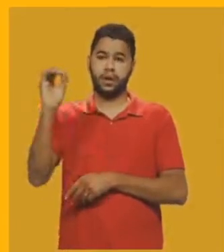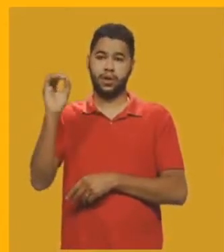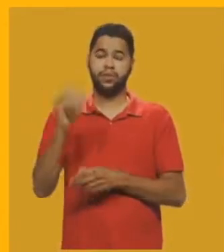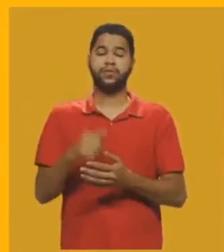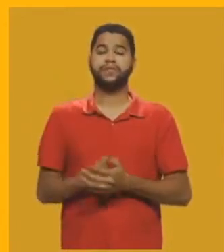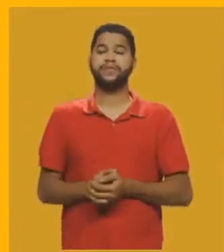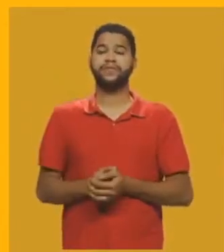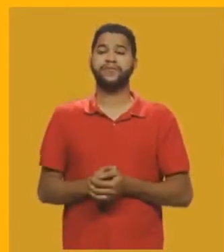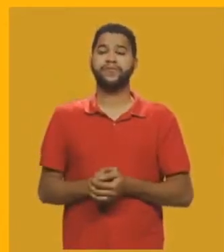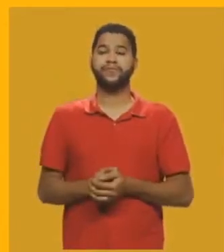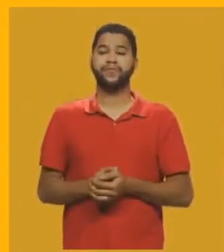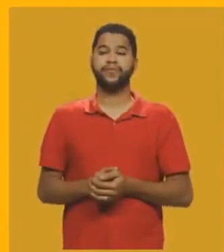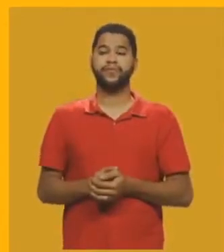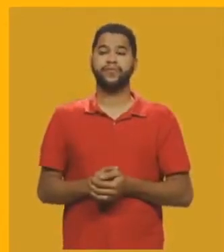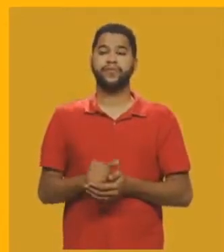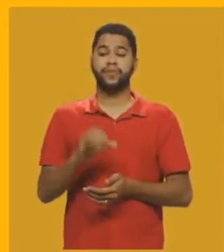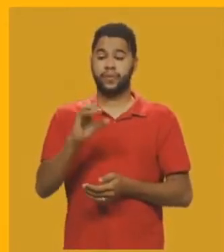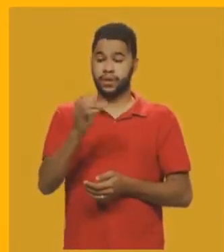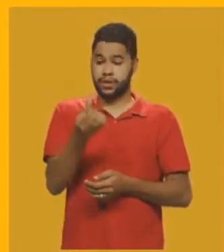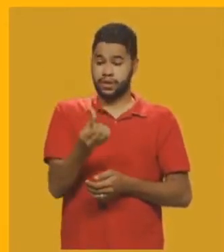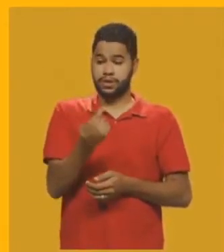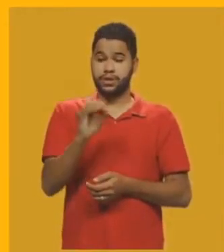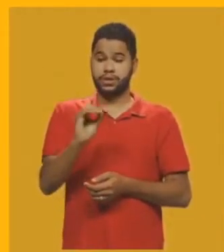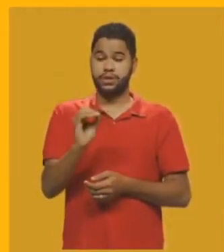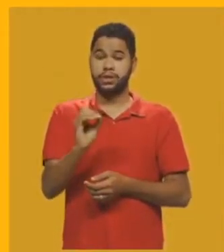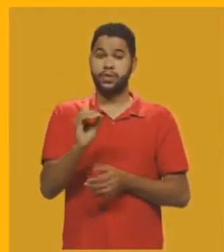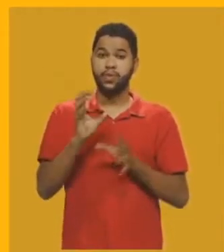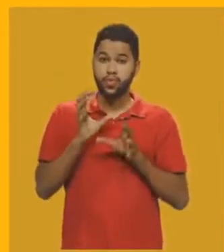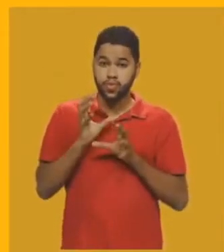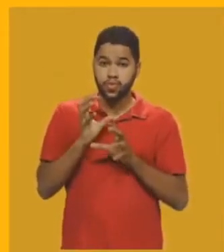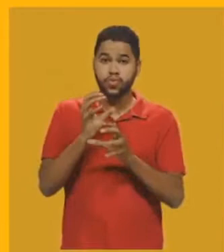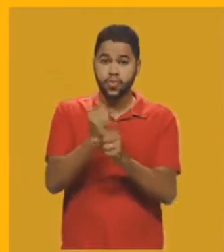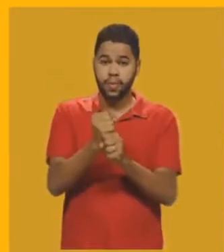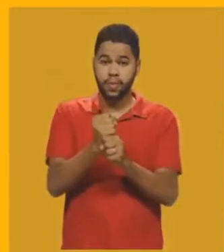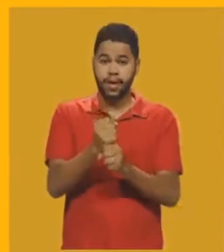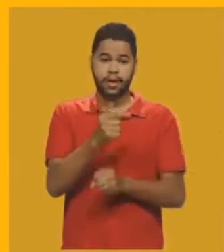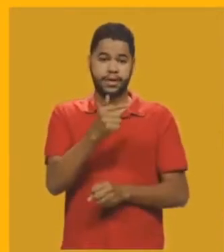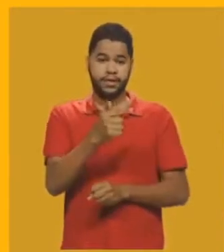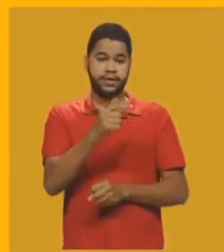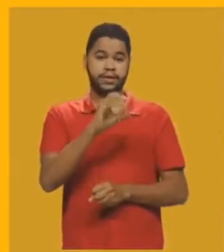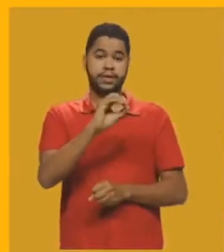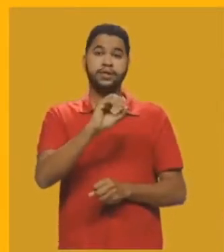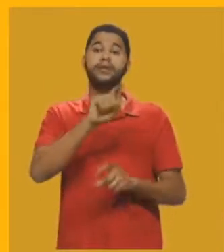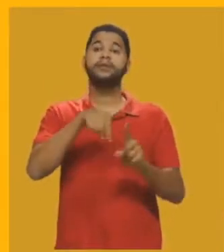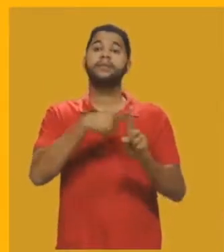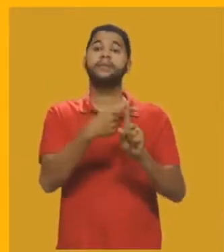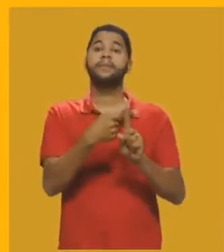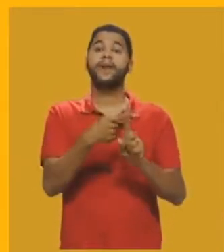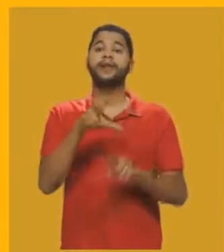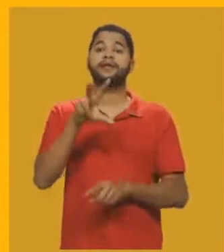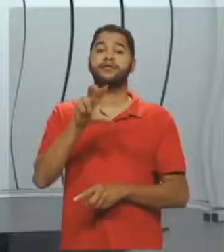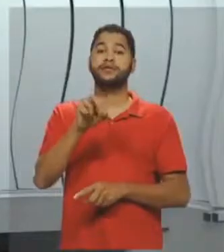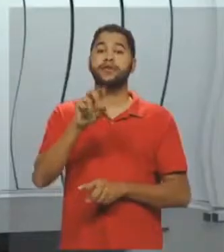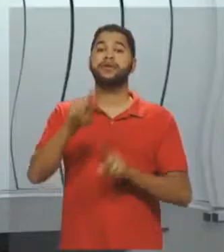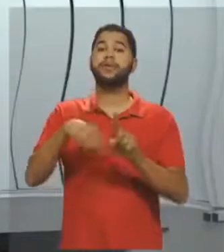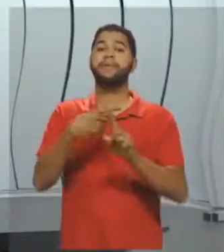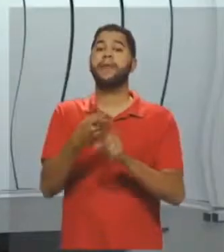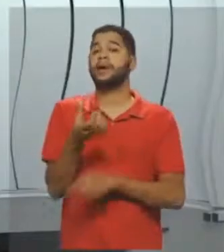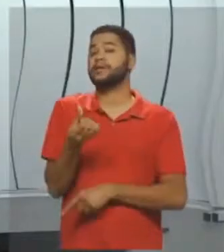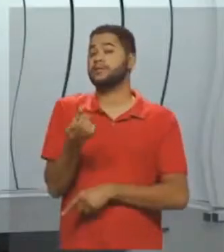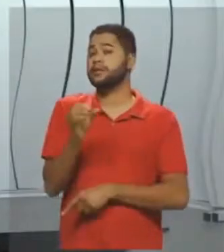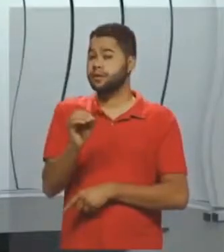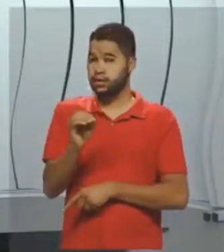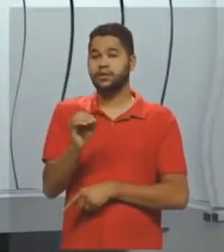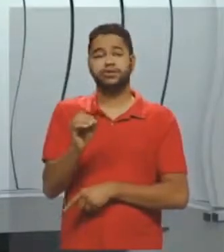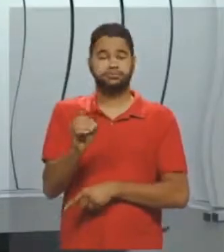ângulo aqui, olha, 60 graus, se eu somar 70 mais 50 mais 60, tem a